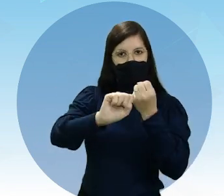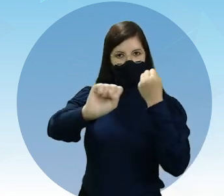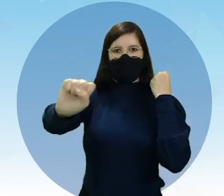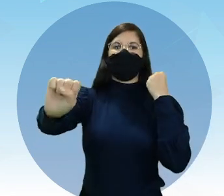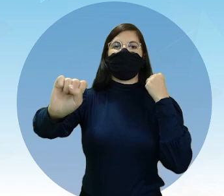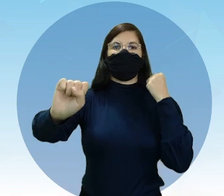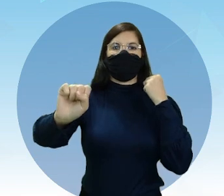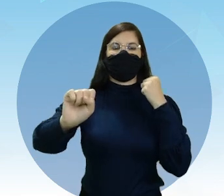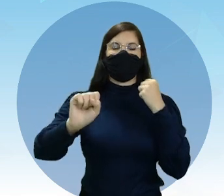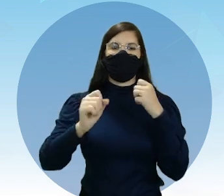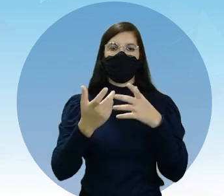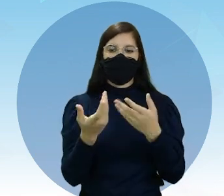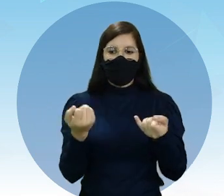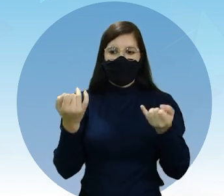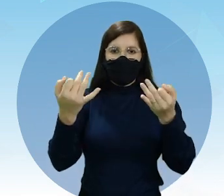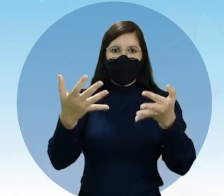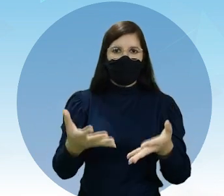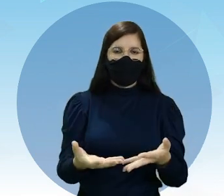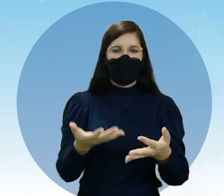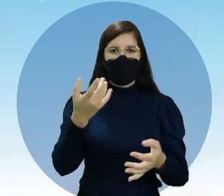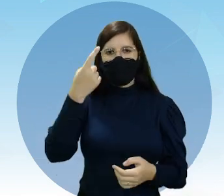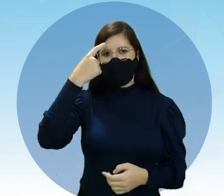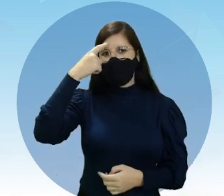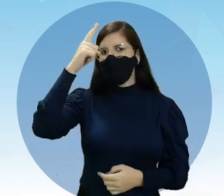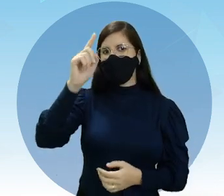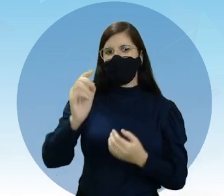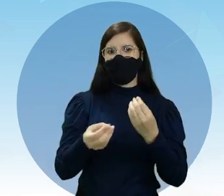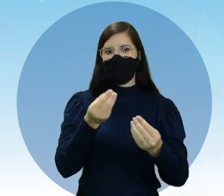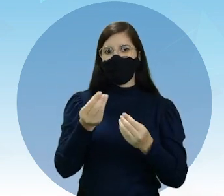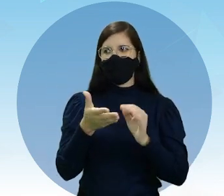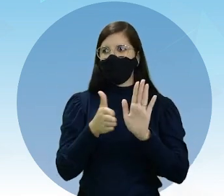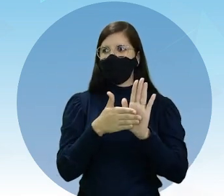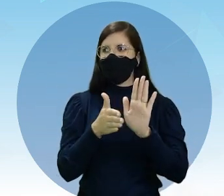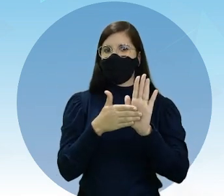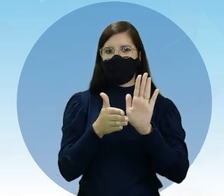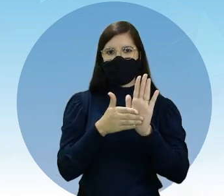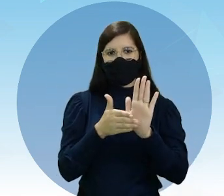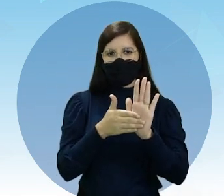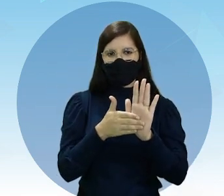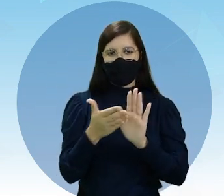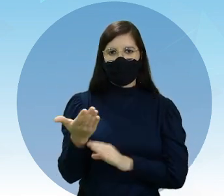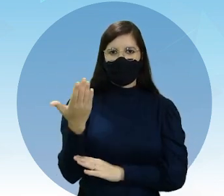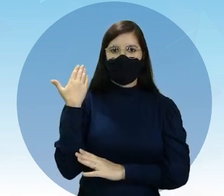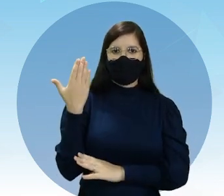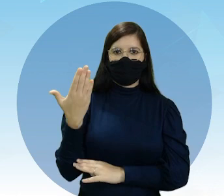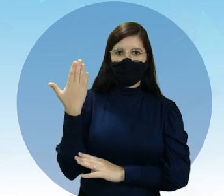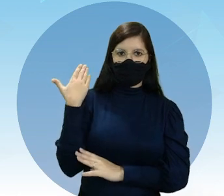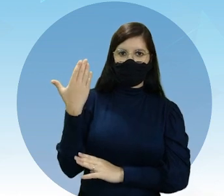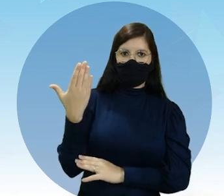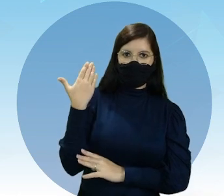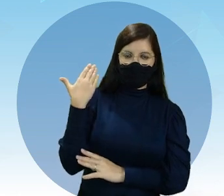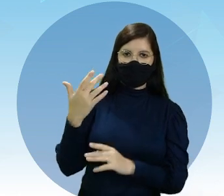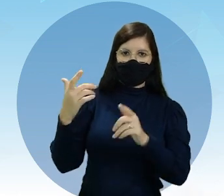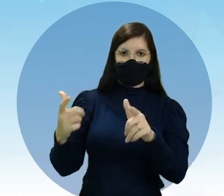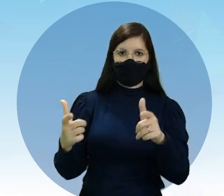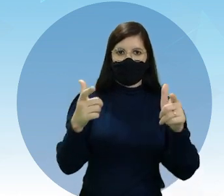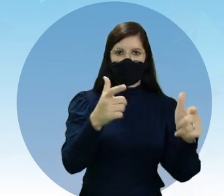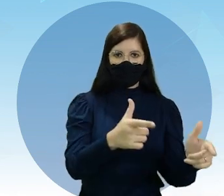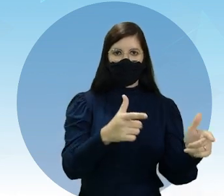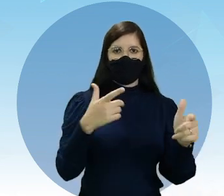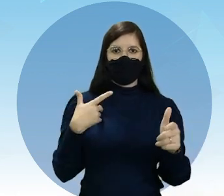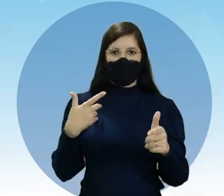E, para explicar essa ideia, ele propôs que, no passado, os continentes